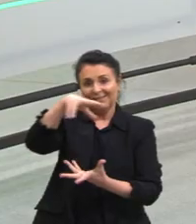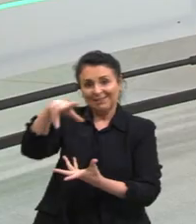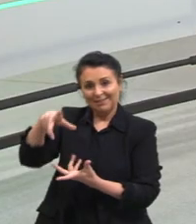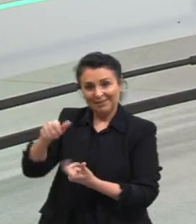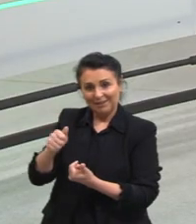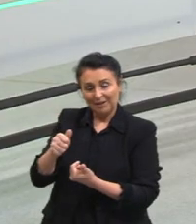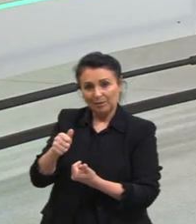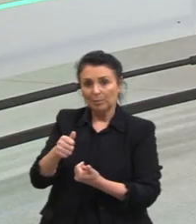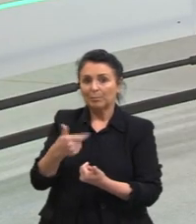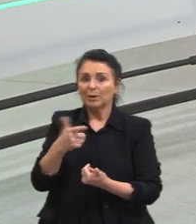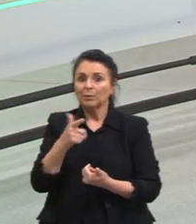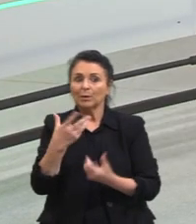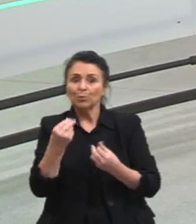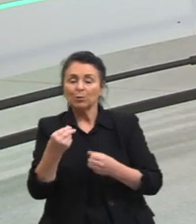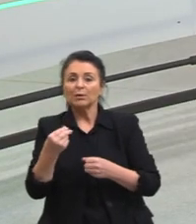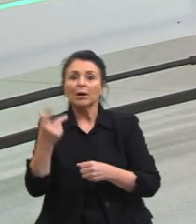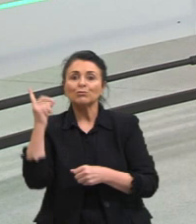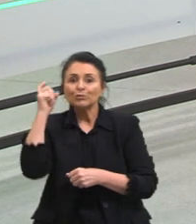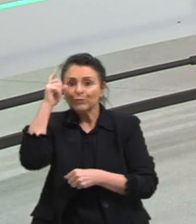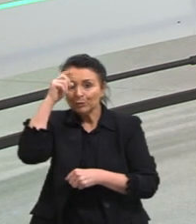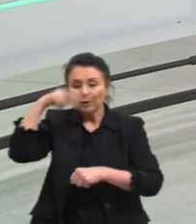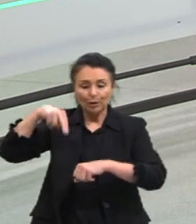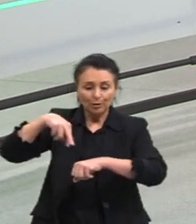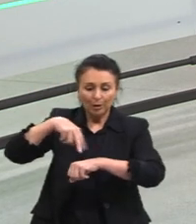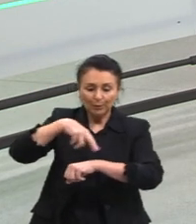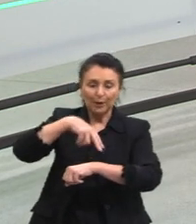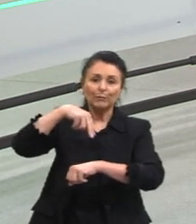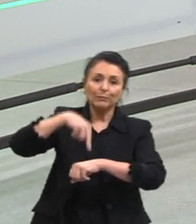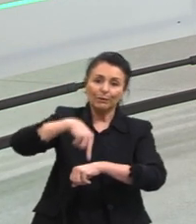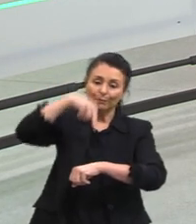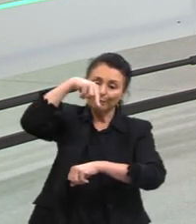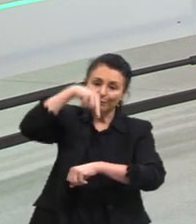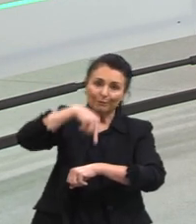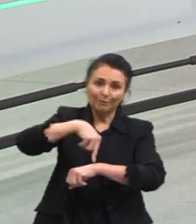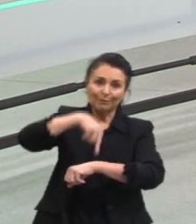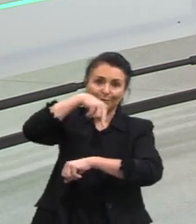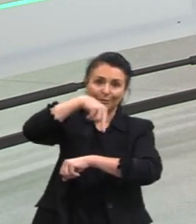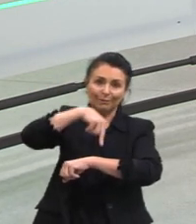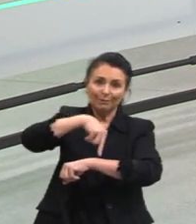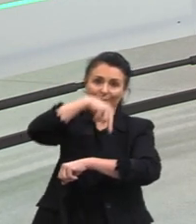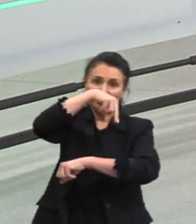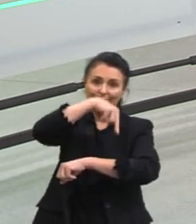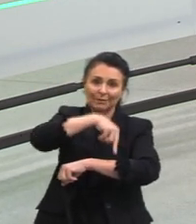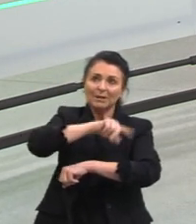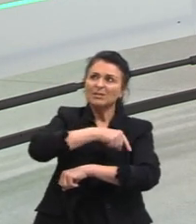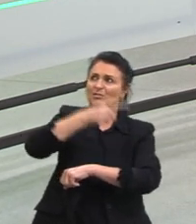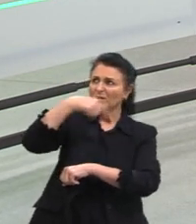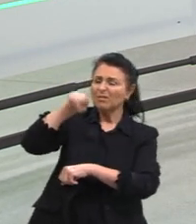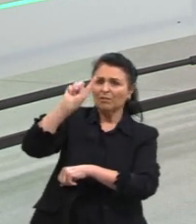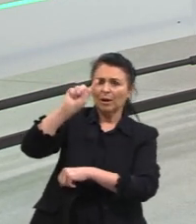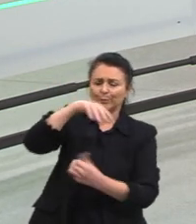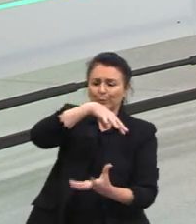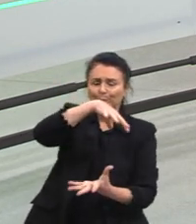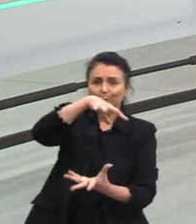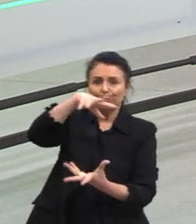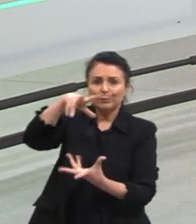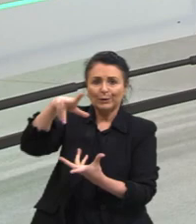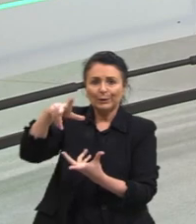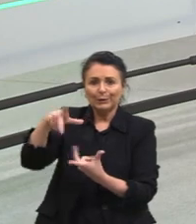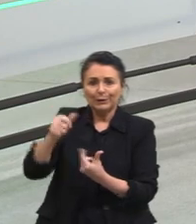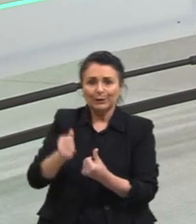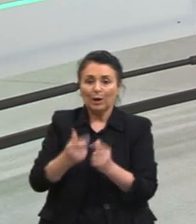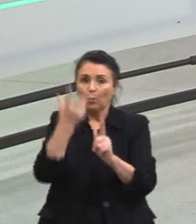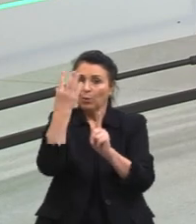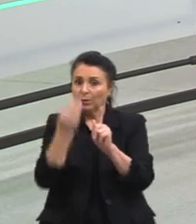Para que não se tenha tanta dificuldade de caminhar na Lua, né? E se a gente vai para um planeta com uma